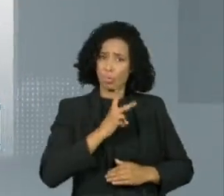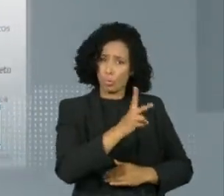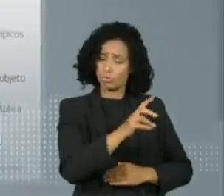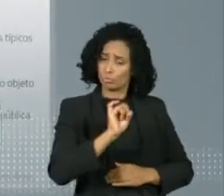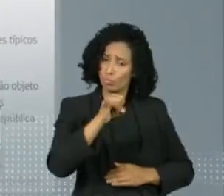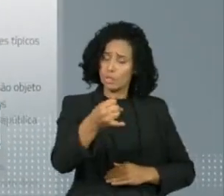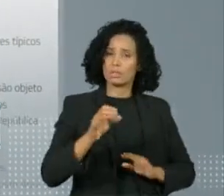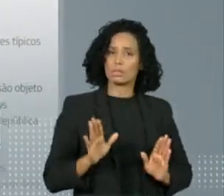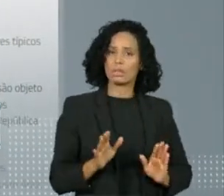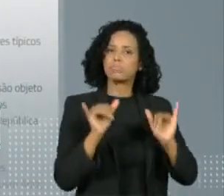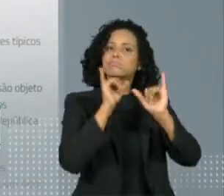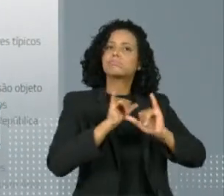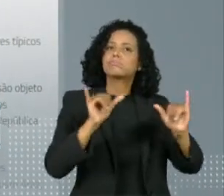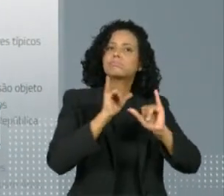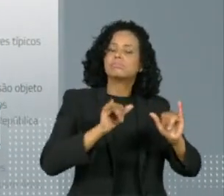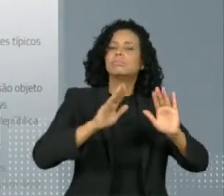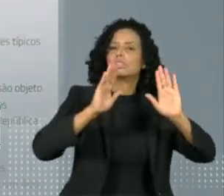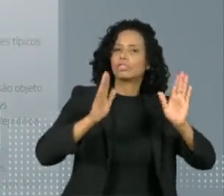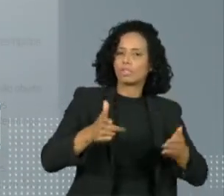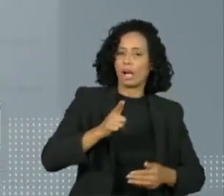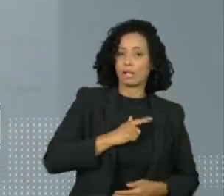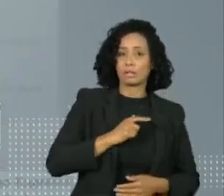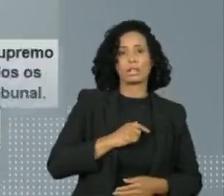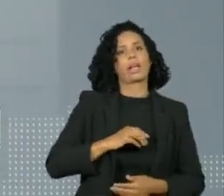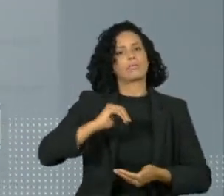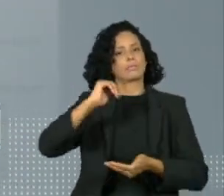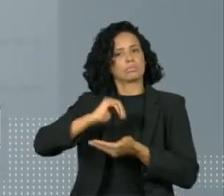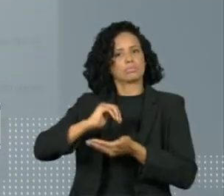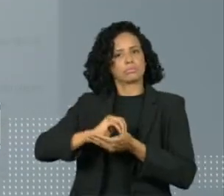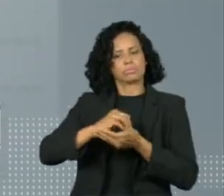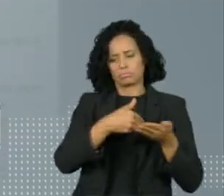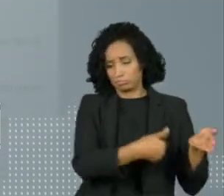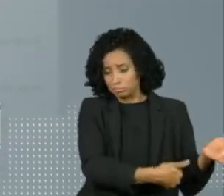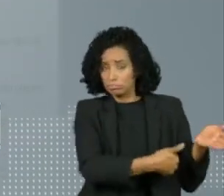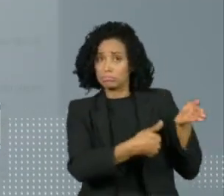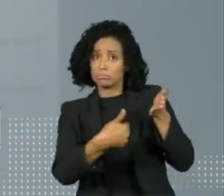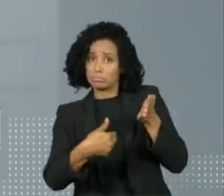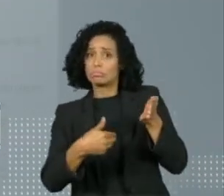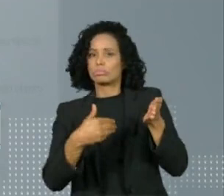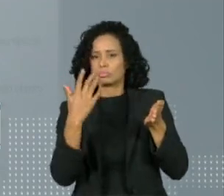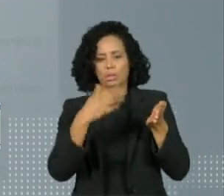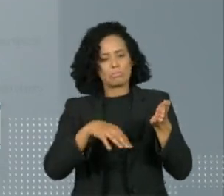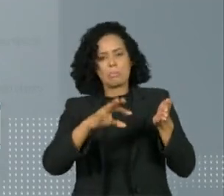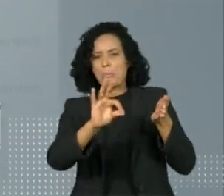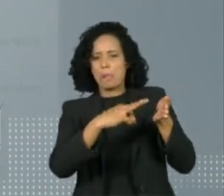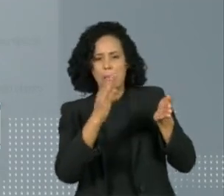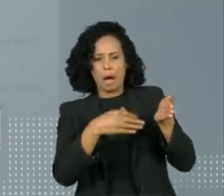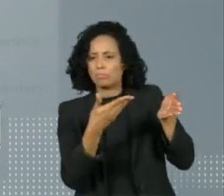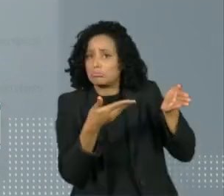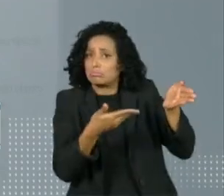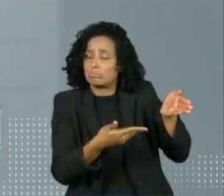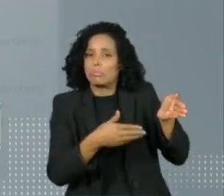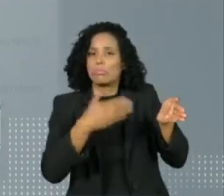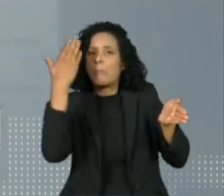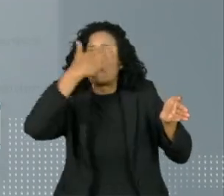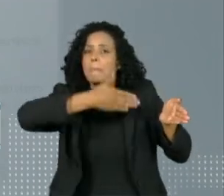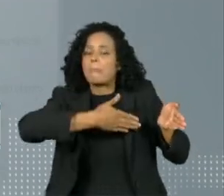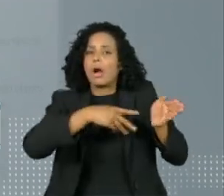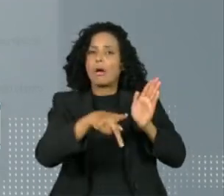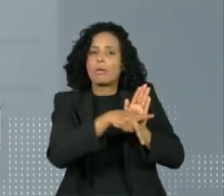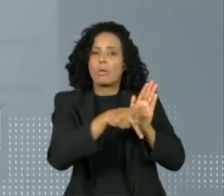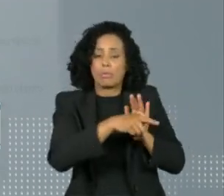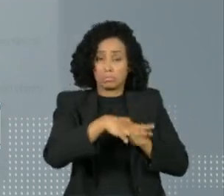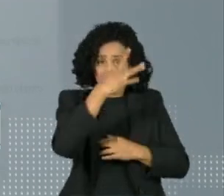nota, afirma que enviou ao Supremo Tribunal Federal manifestações referentes a todos os indiciados